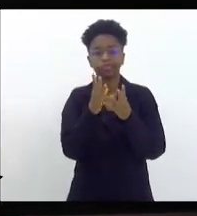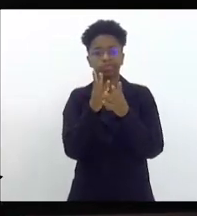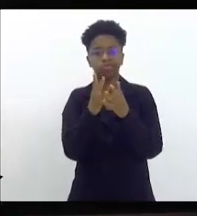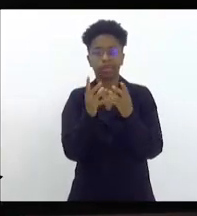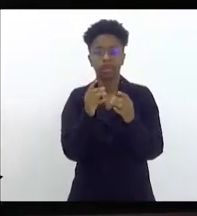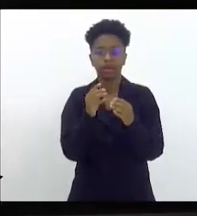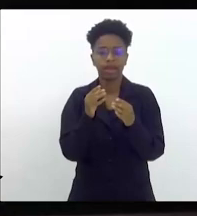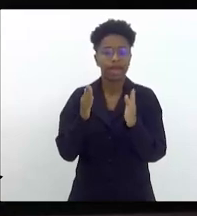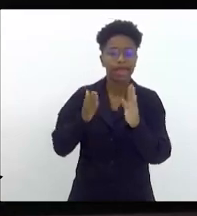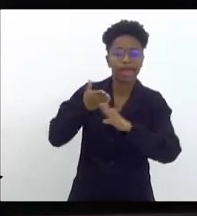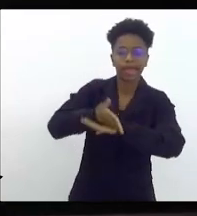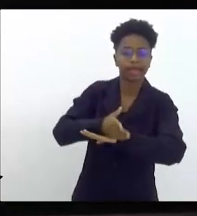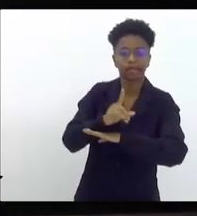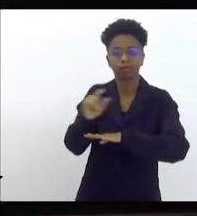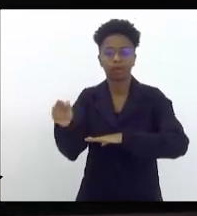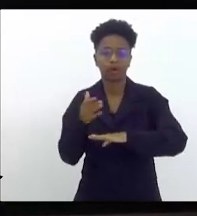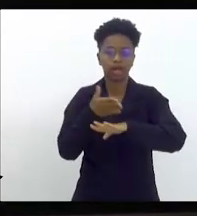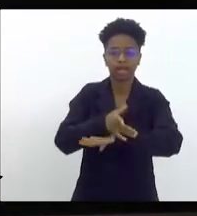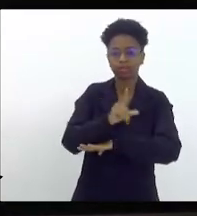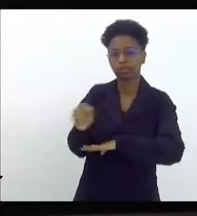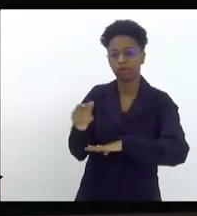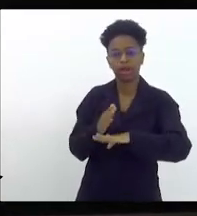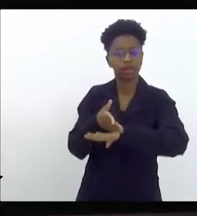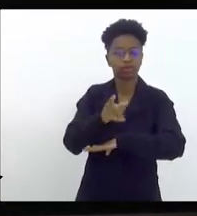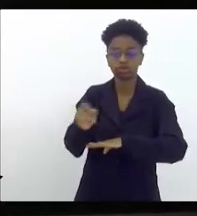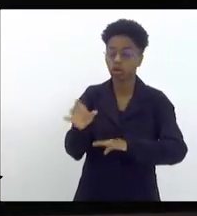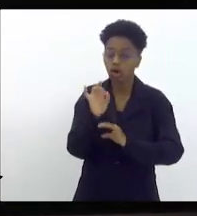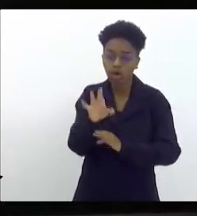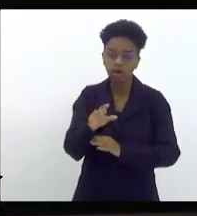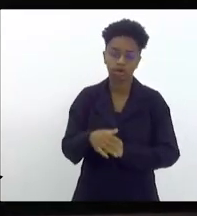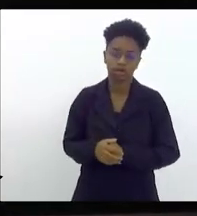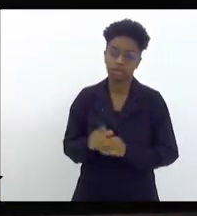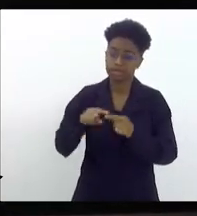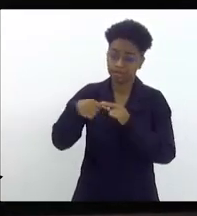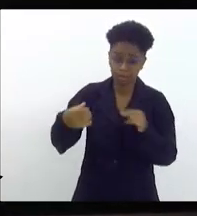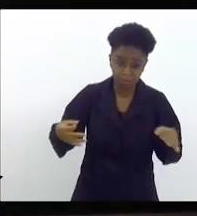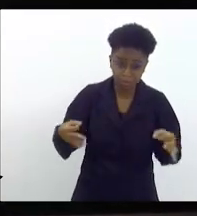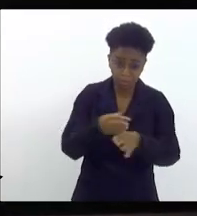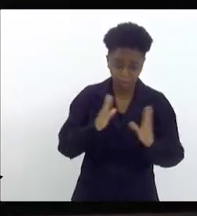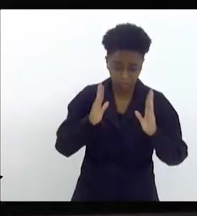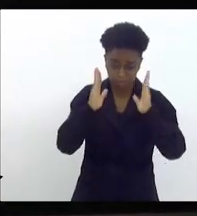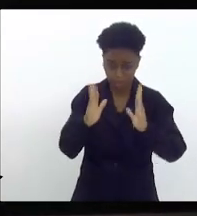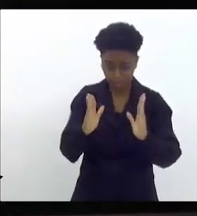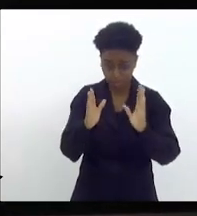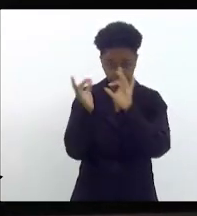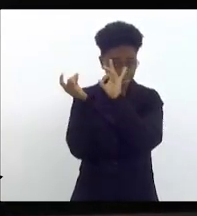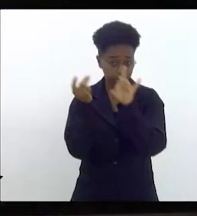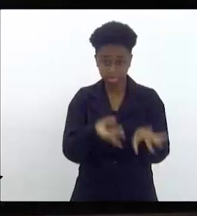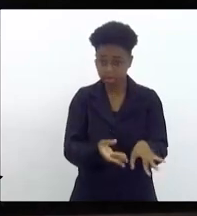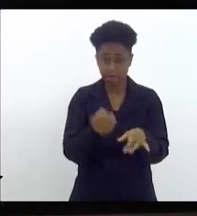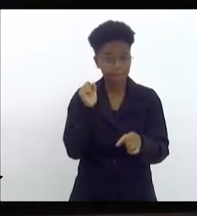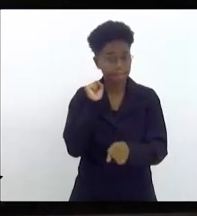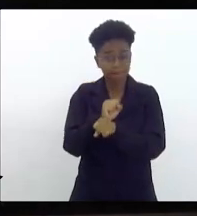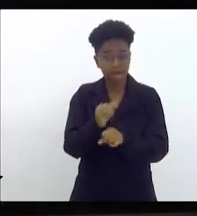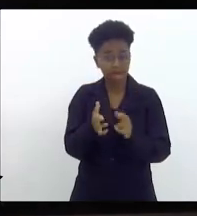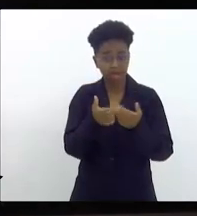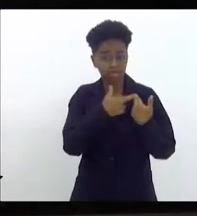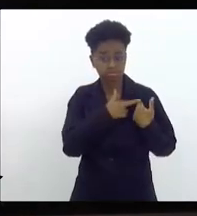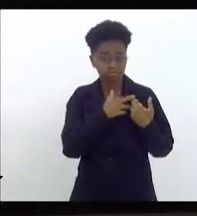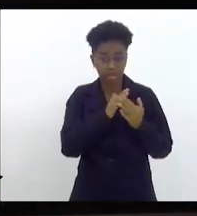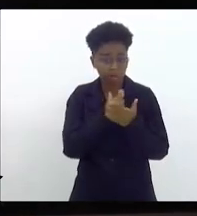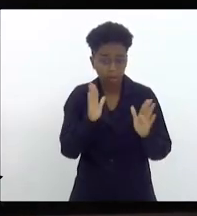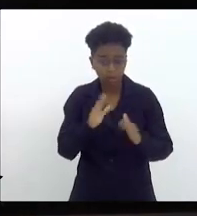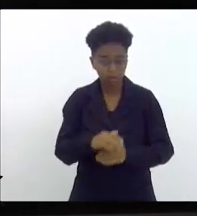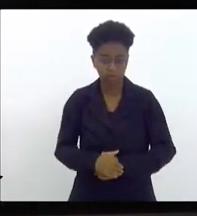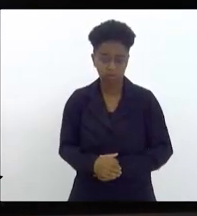são pessoas de passagem dentro dos governos, mas que depois que passa o governo deixam de ter qualquer tipo de responsabilidade